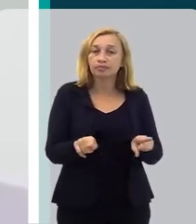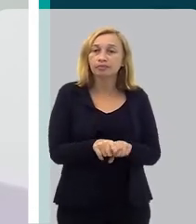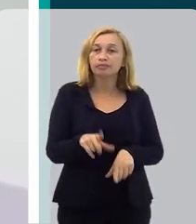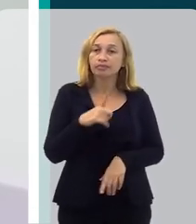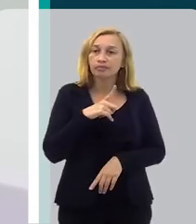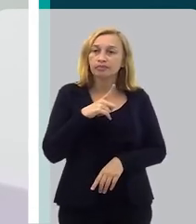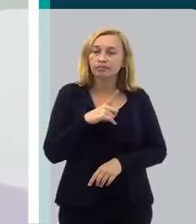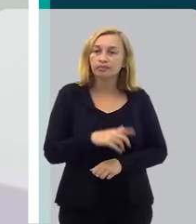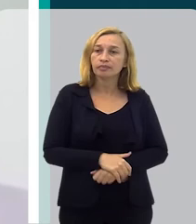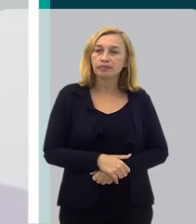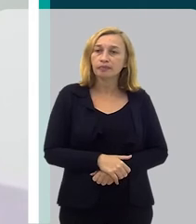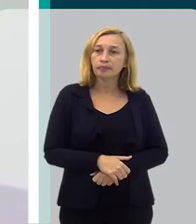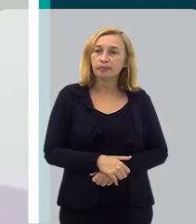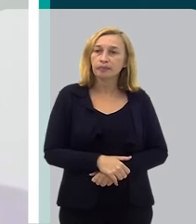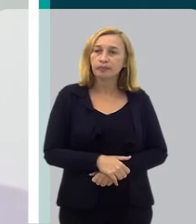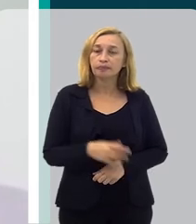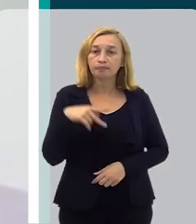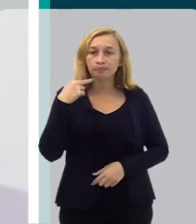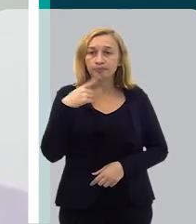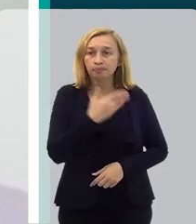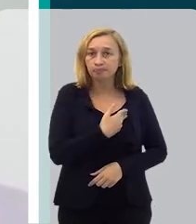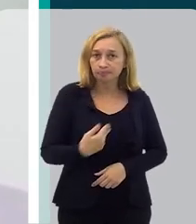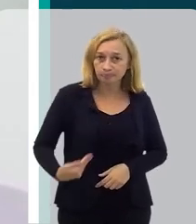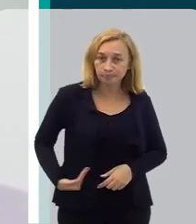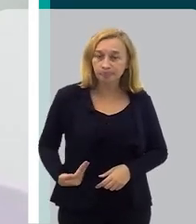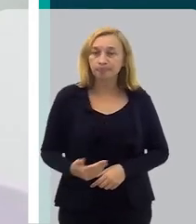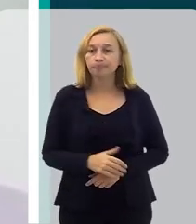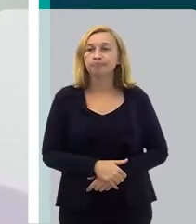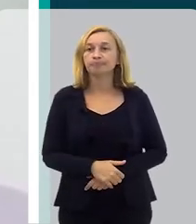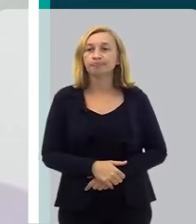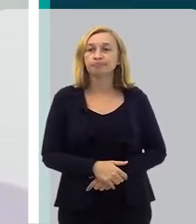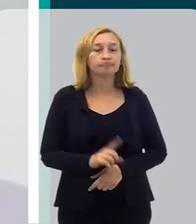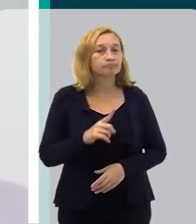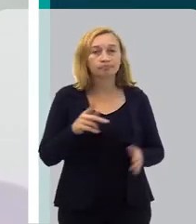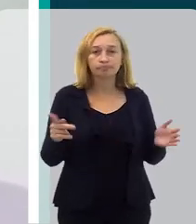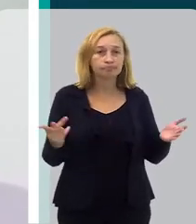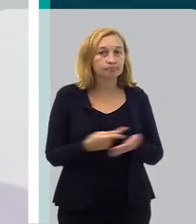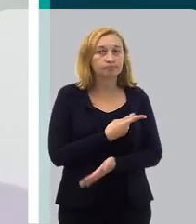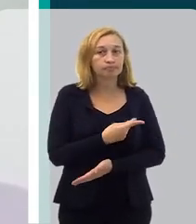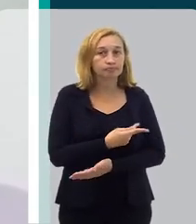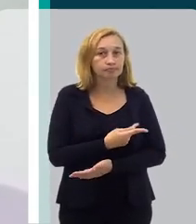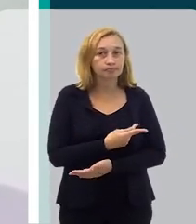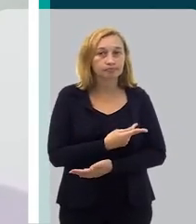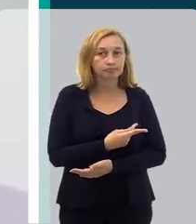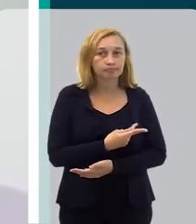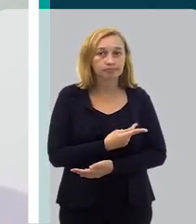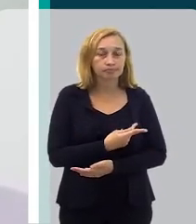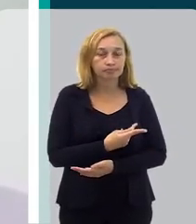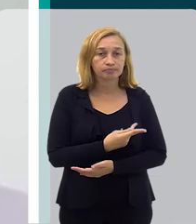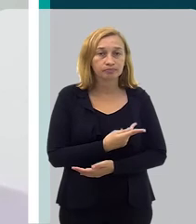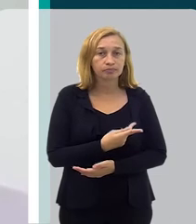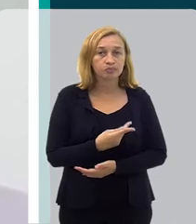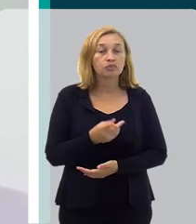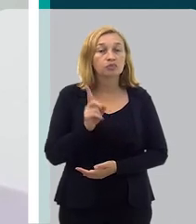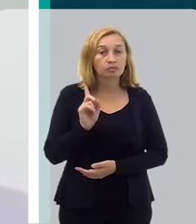existe também são as políticas públicas que não acontecem conforme